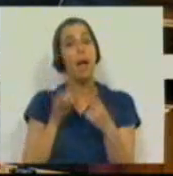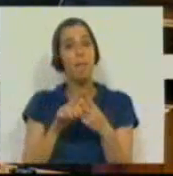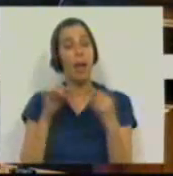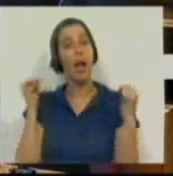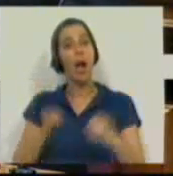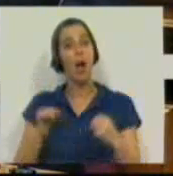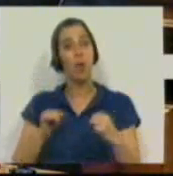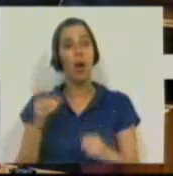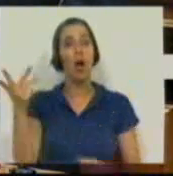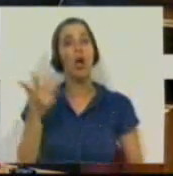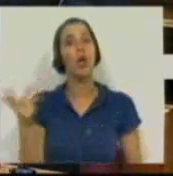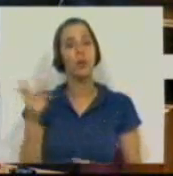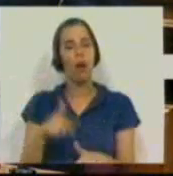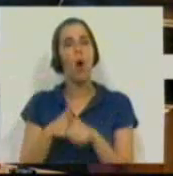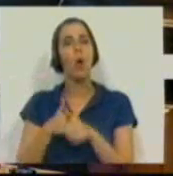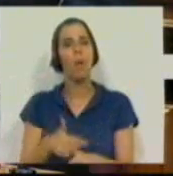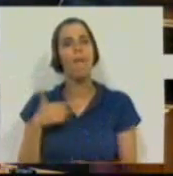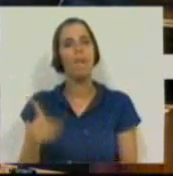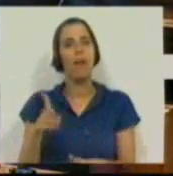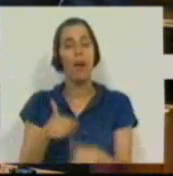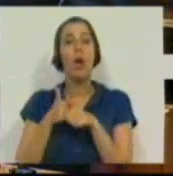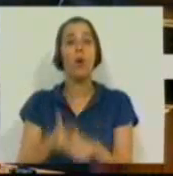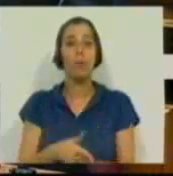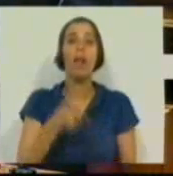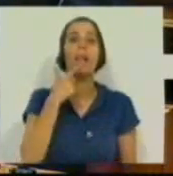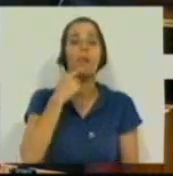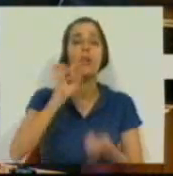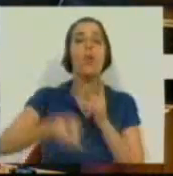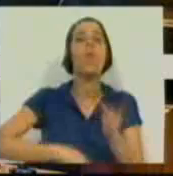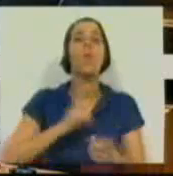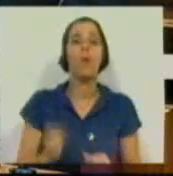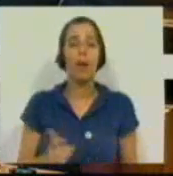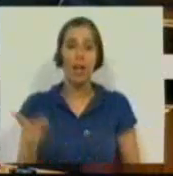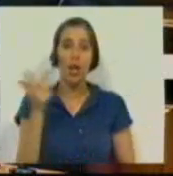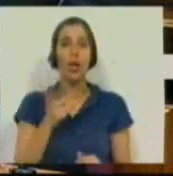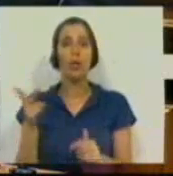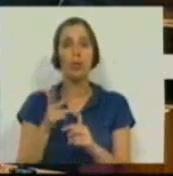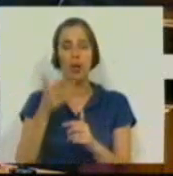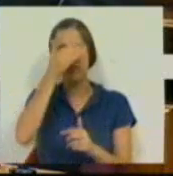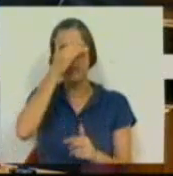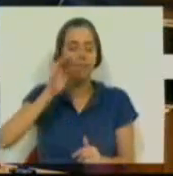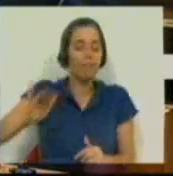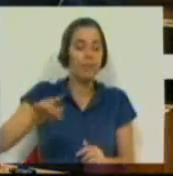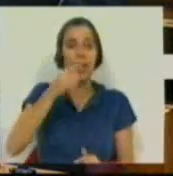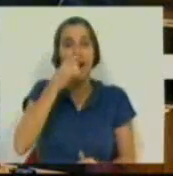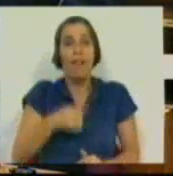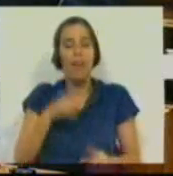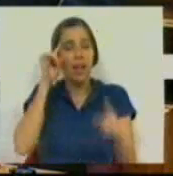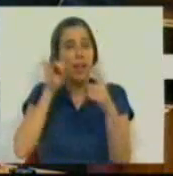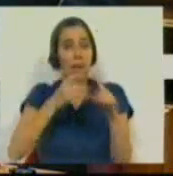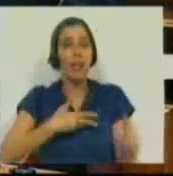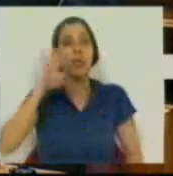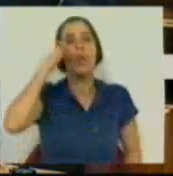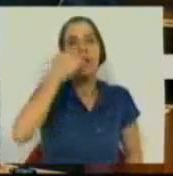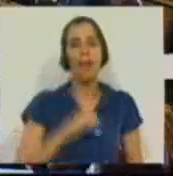acordada com a troika será cumprida, o que estão a dizer é que a troika fechará os olhos ao falhanço da meta do